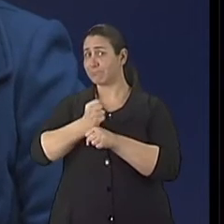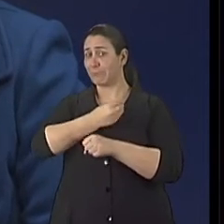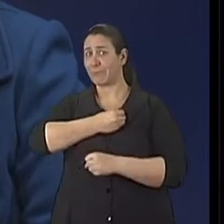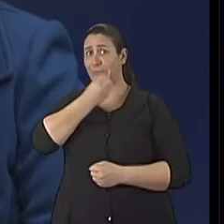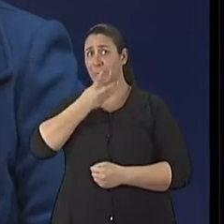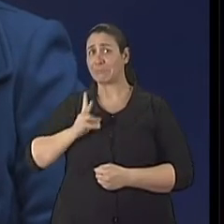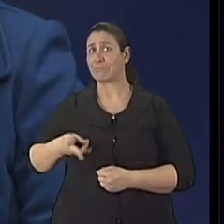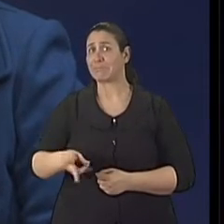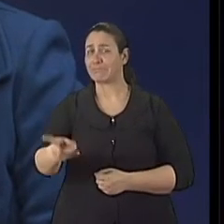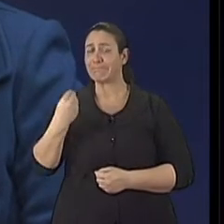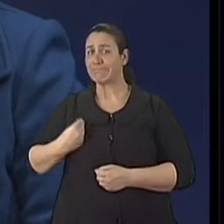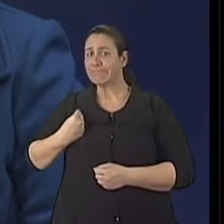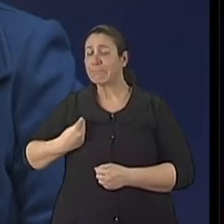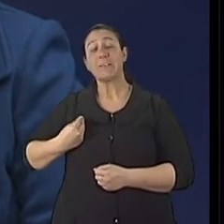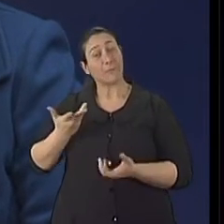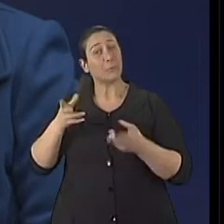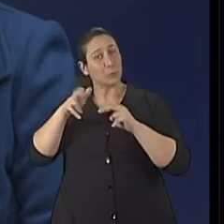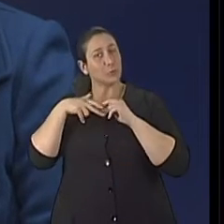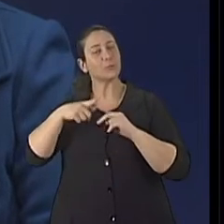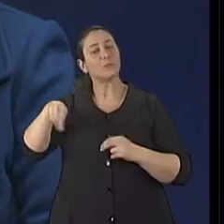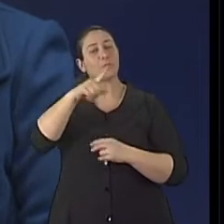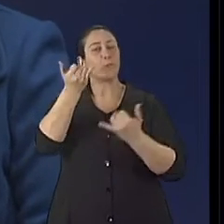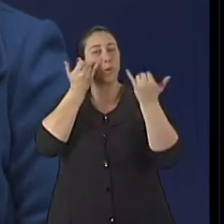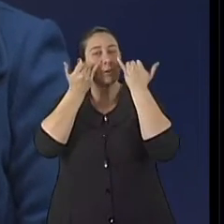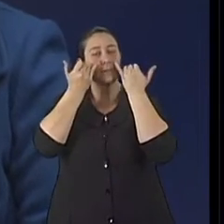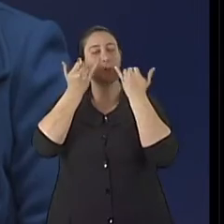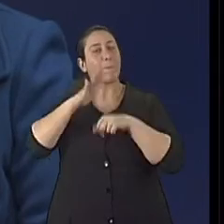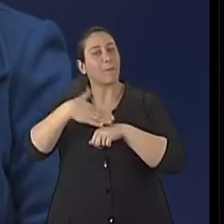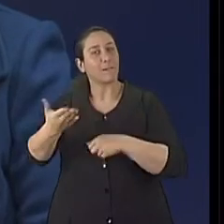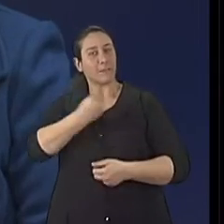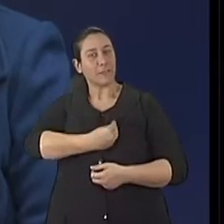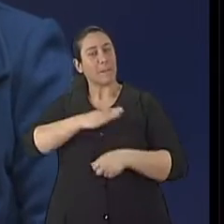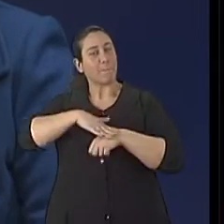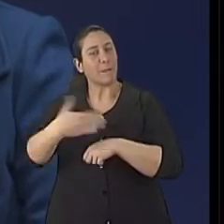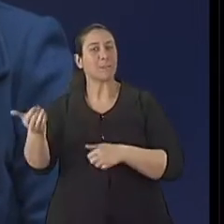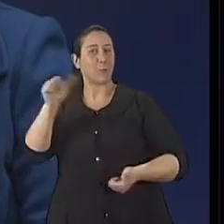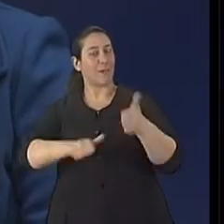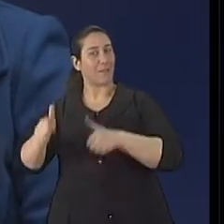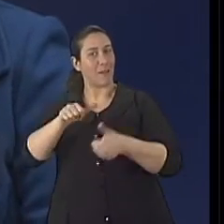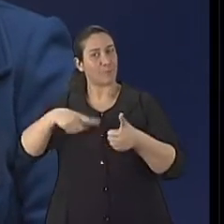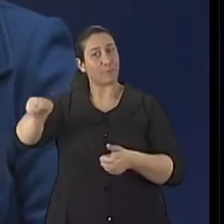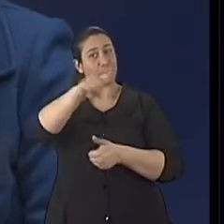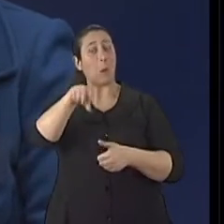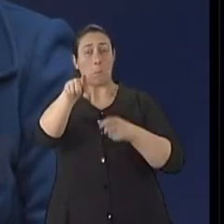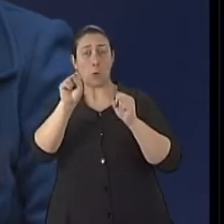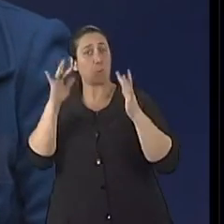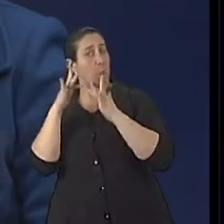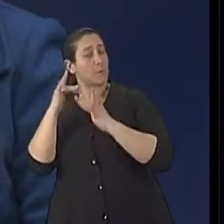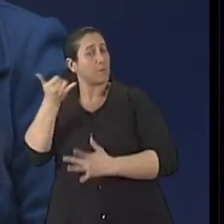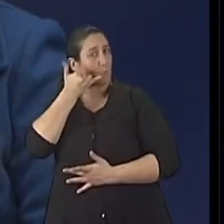a gente possa se comunicar e trazer informações importantíssimas para mais vida, com mais qualidade. Nosso telefone é 3230